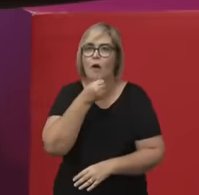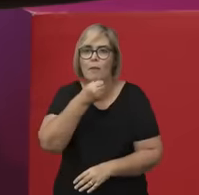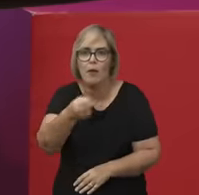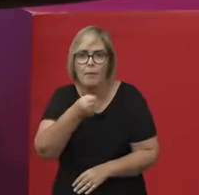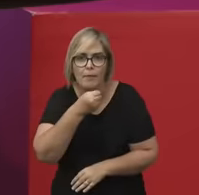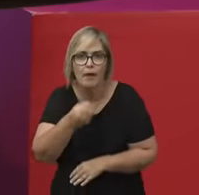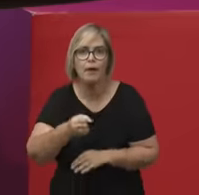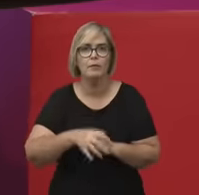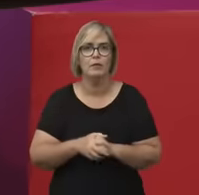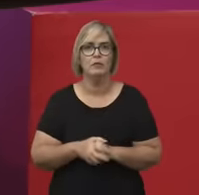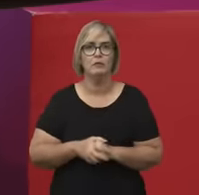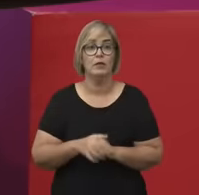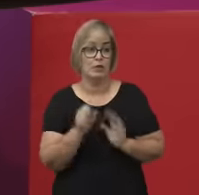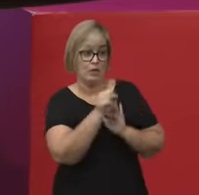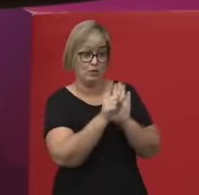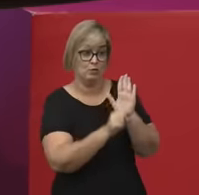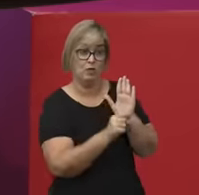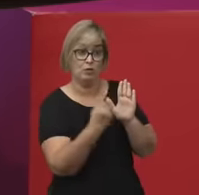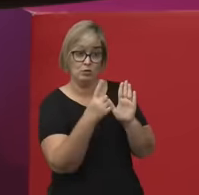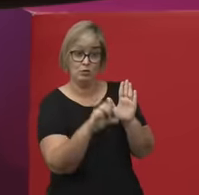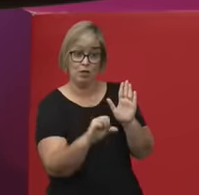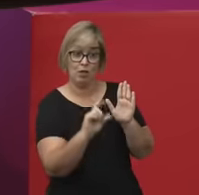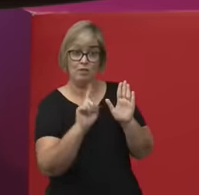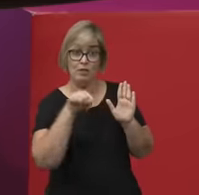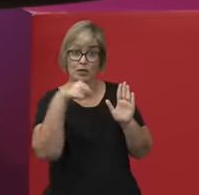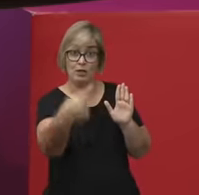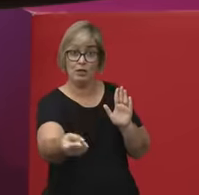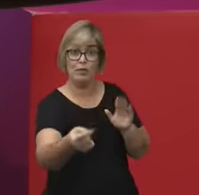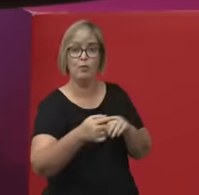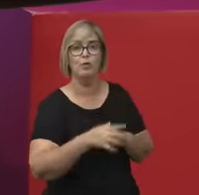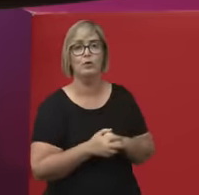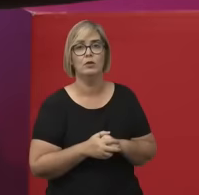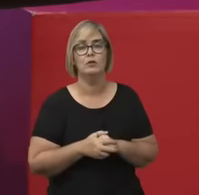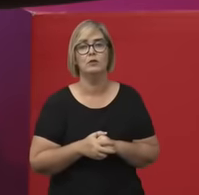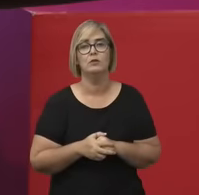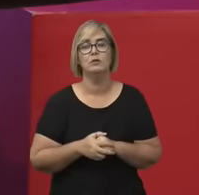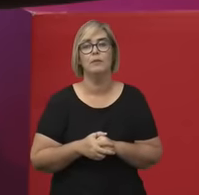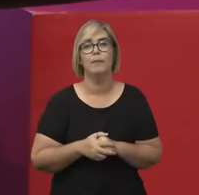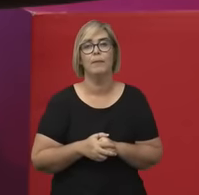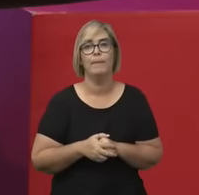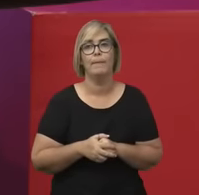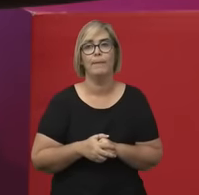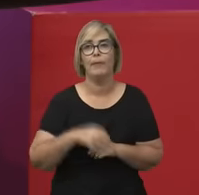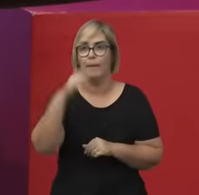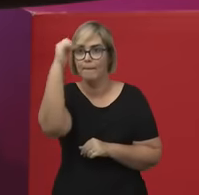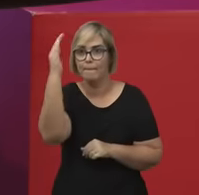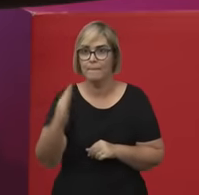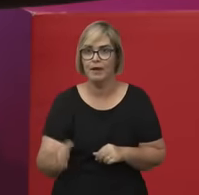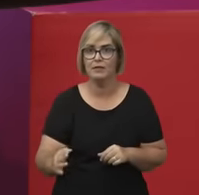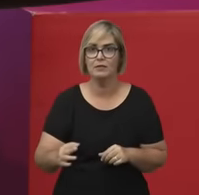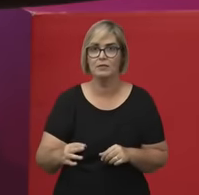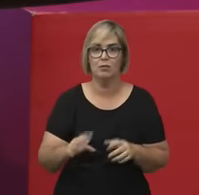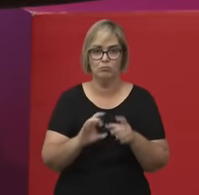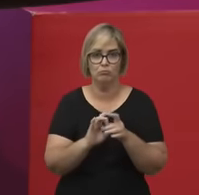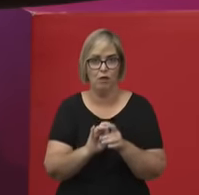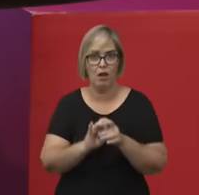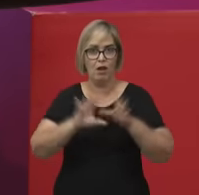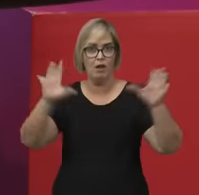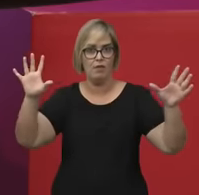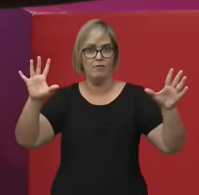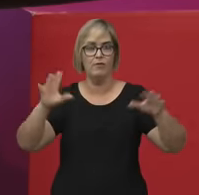E, no século XIX, logo depois disso, a gente vê que o Brasil se torna independente e se torna o Império do Brasil,